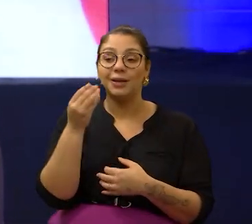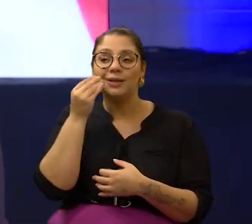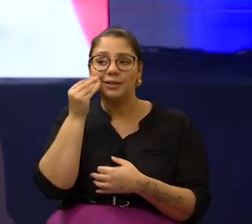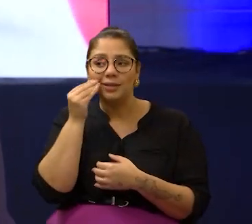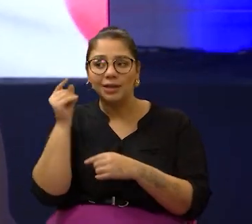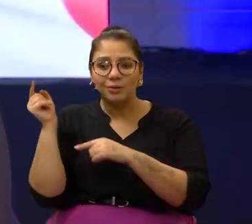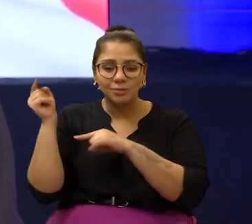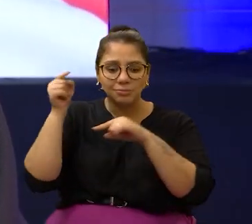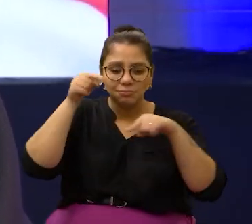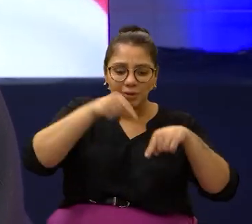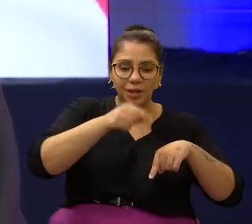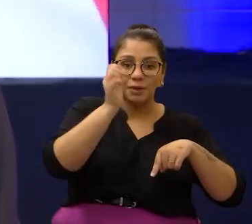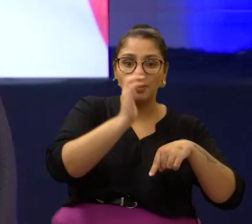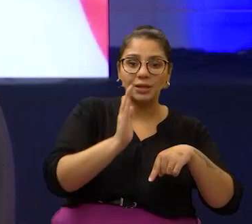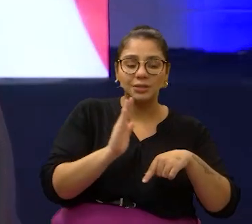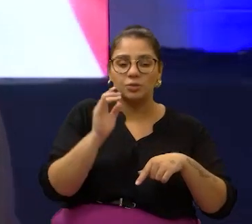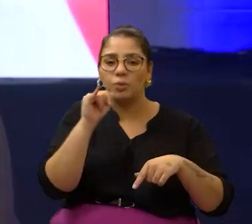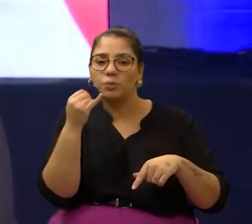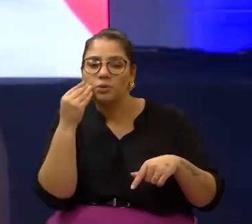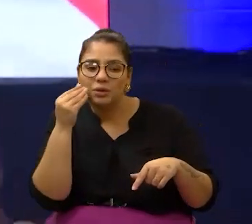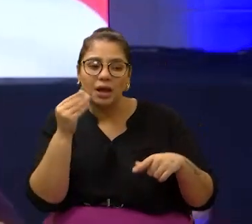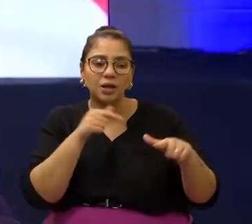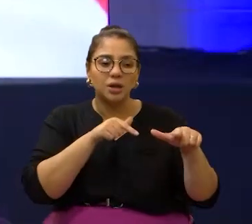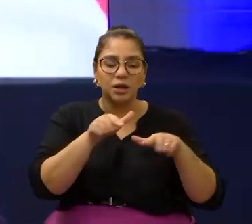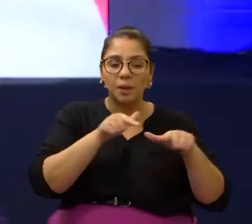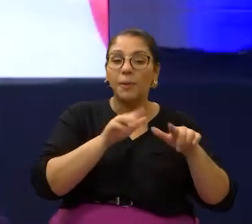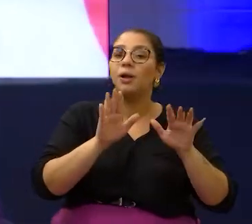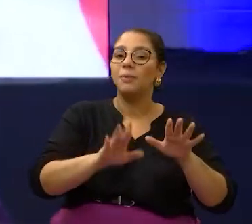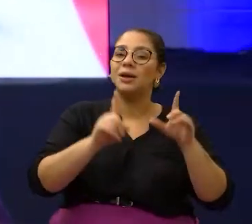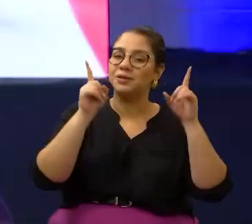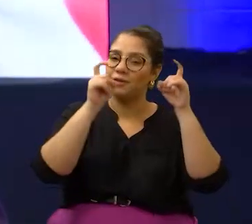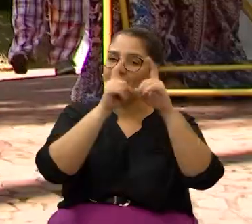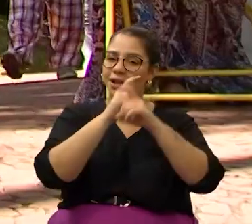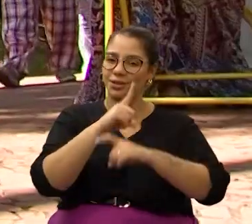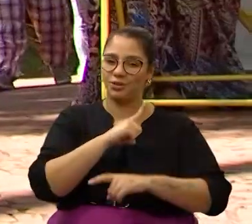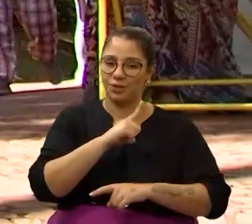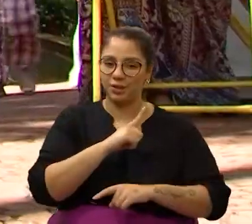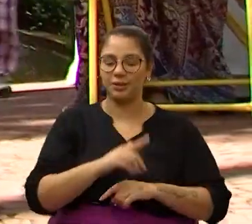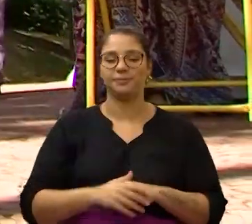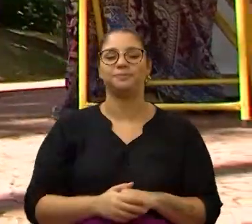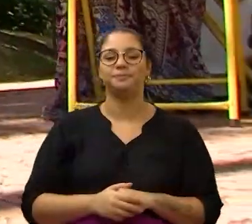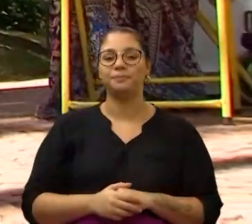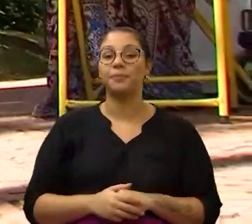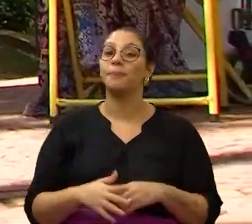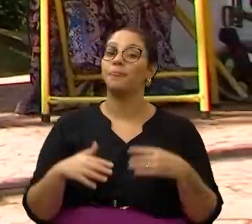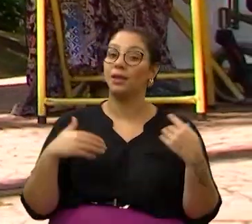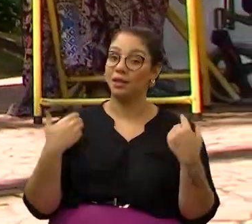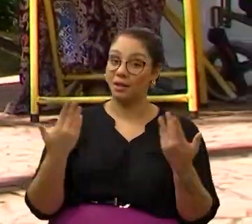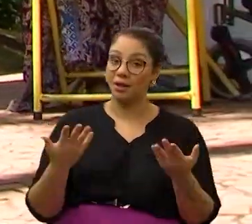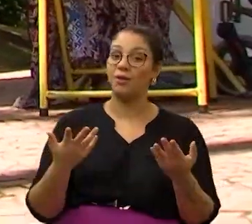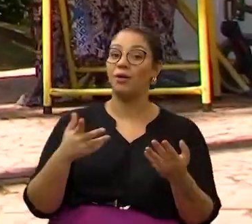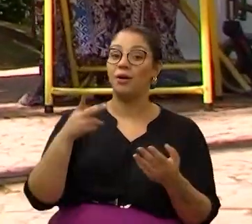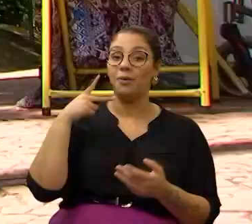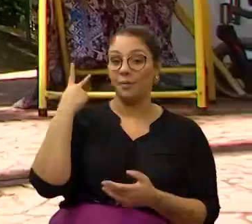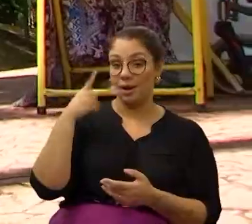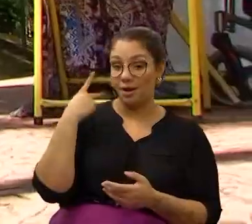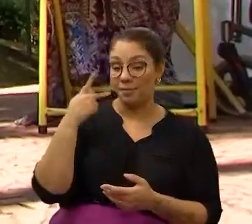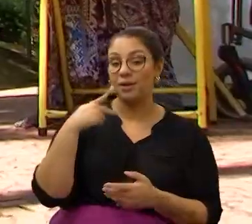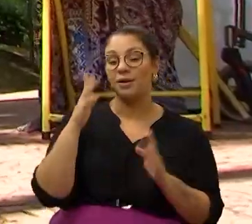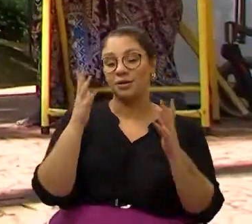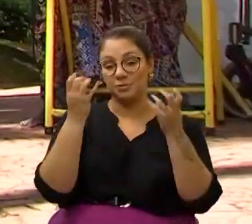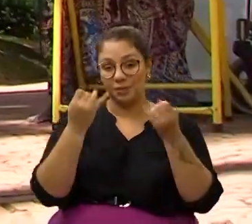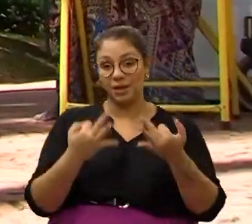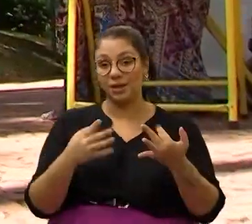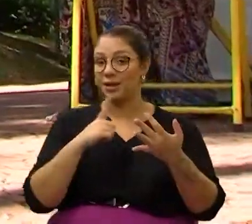busca de prosperidade, de trabalho, mas que passavam por dificuldades. Para o parlamentar, Campinas é permeada pela